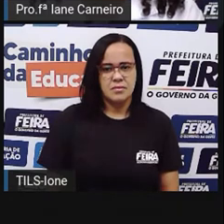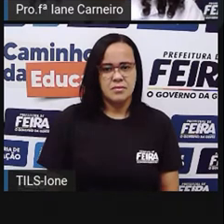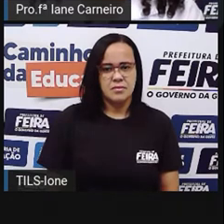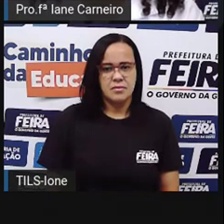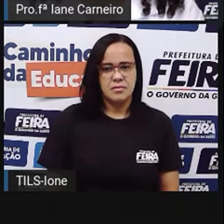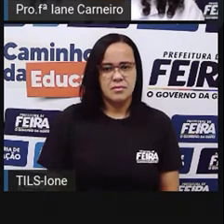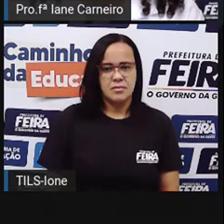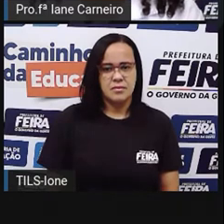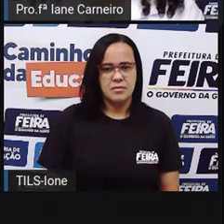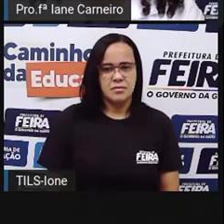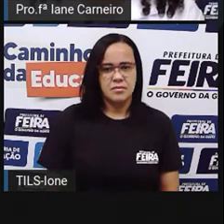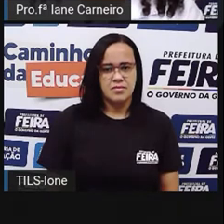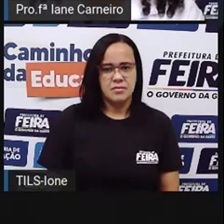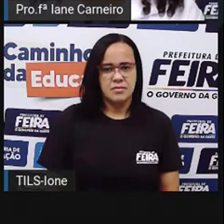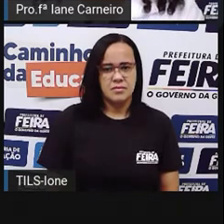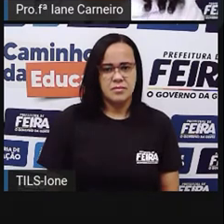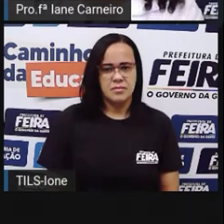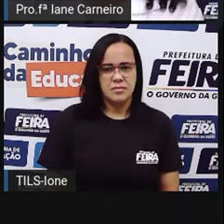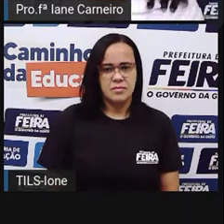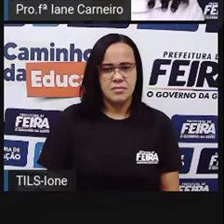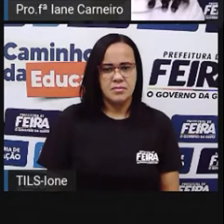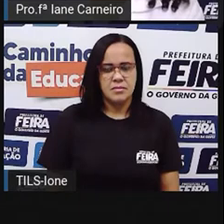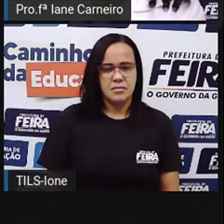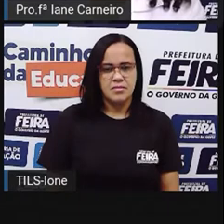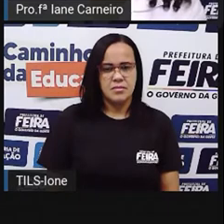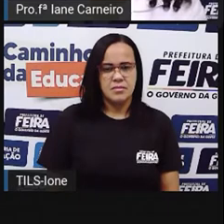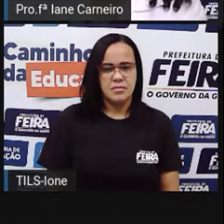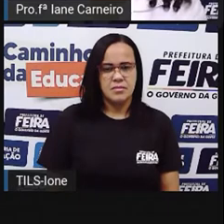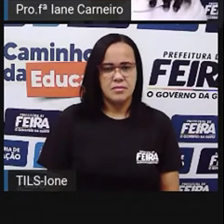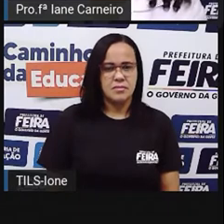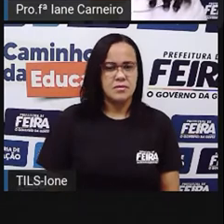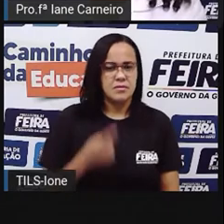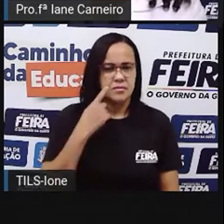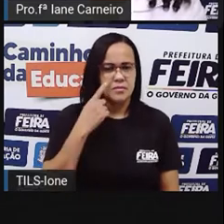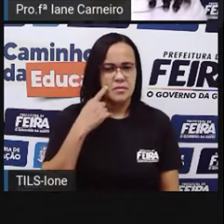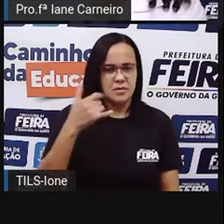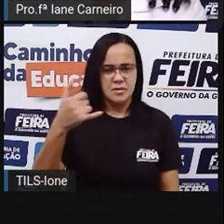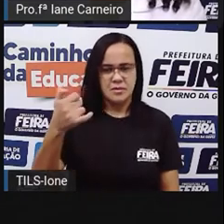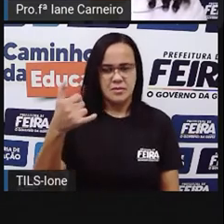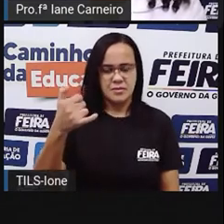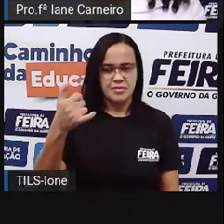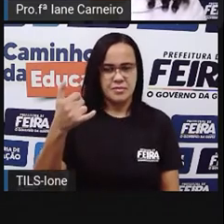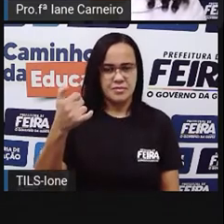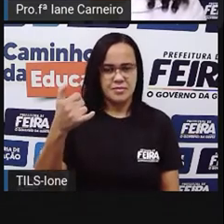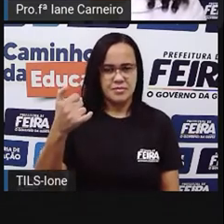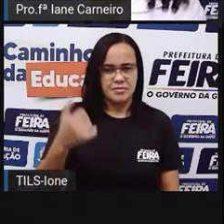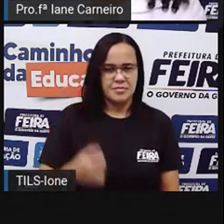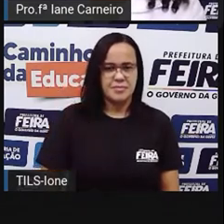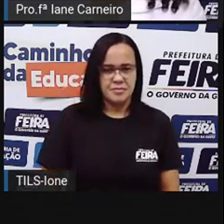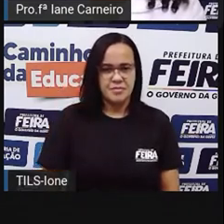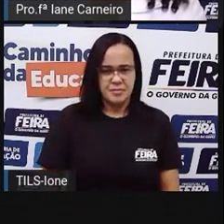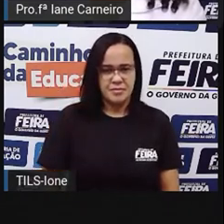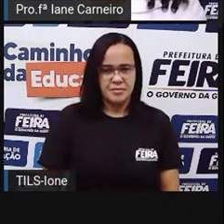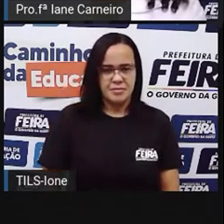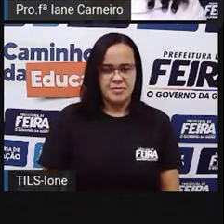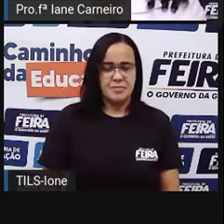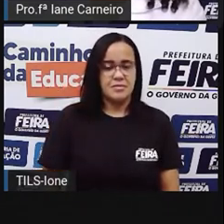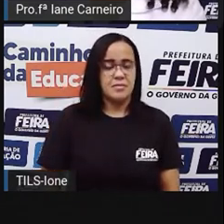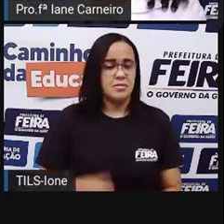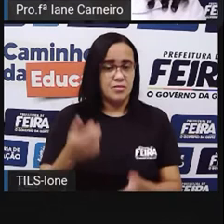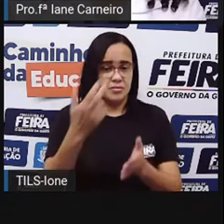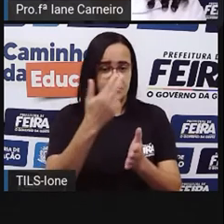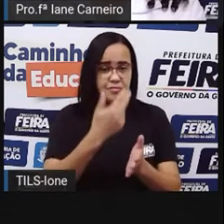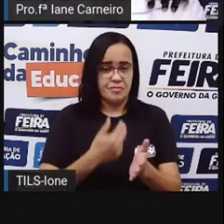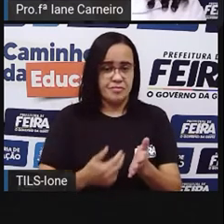B. A Pró selecionou uma caneta, ó. Que ela, dependendo da posição que a Pró faça, ele fica